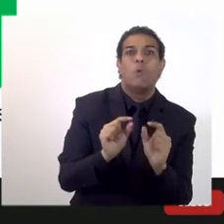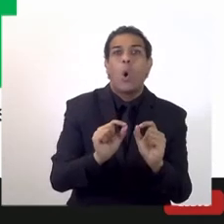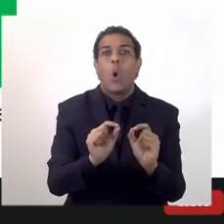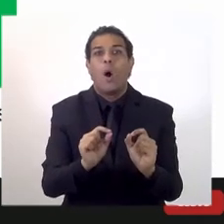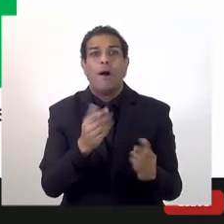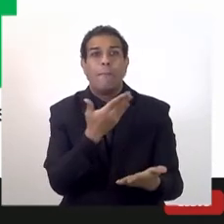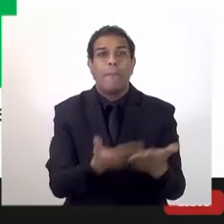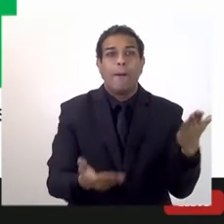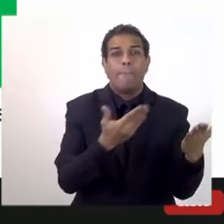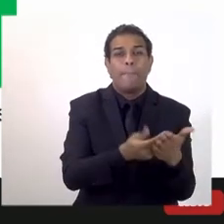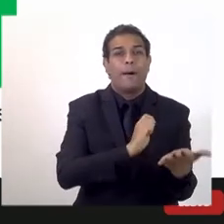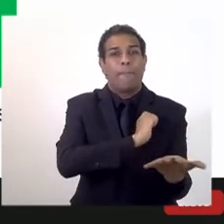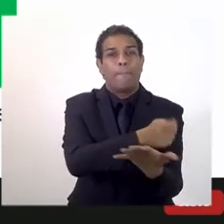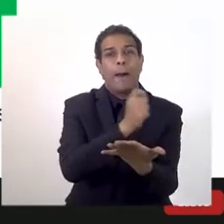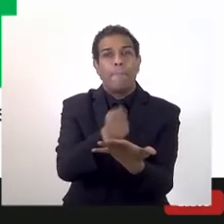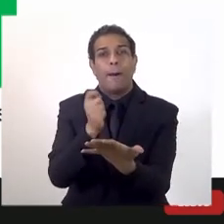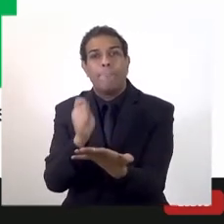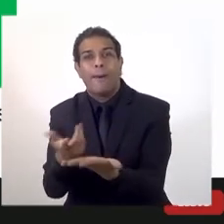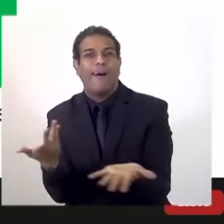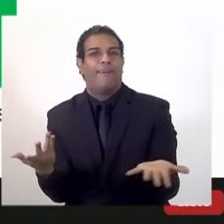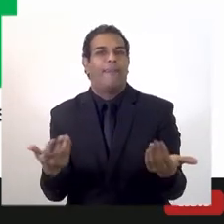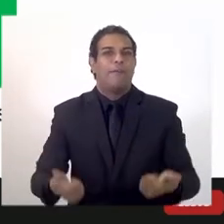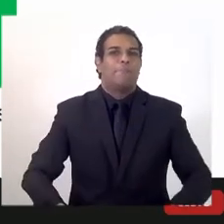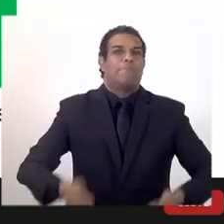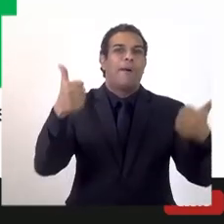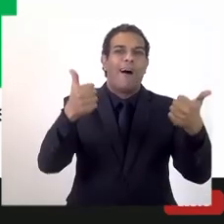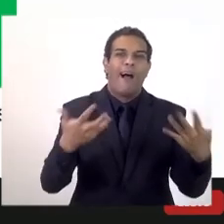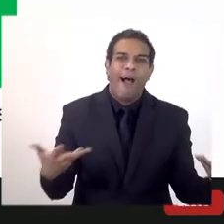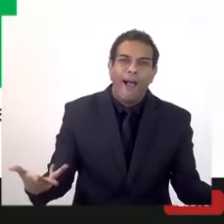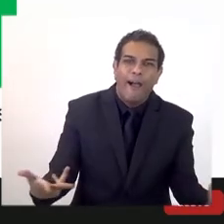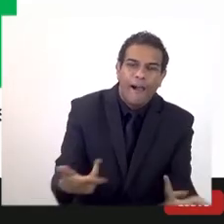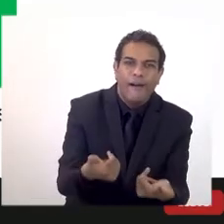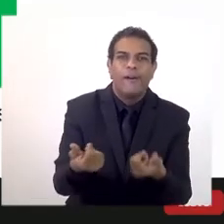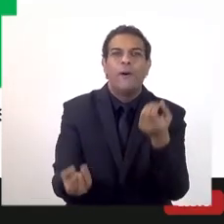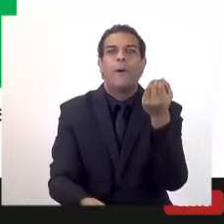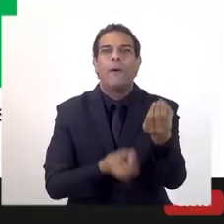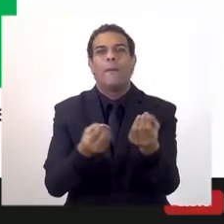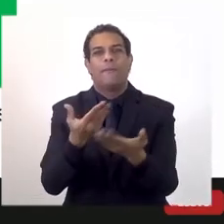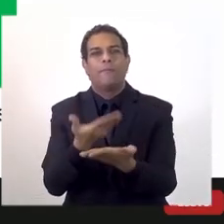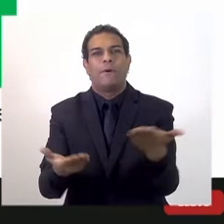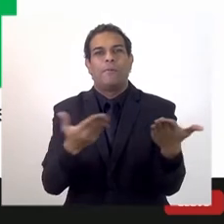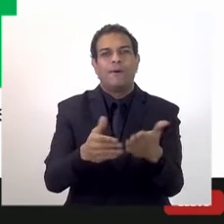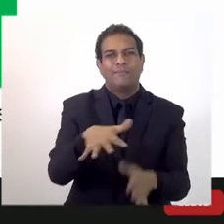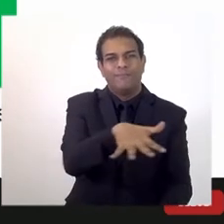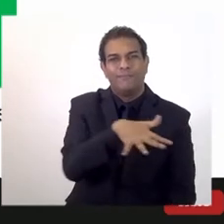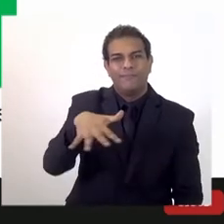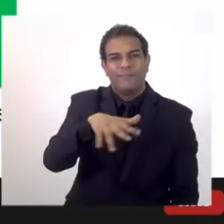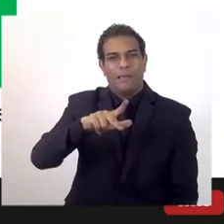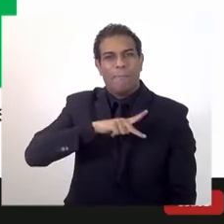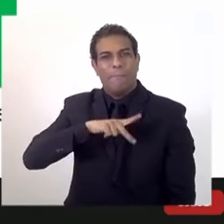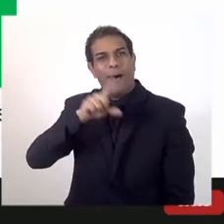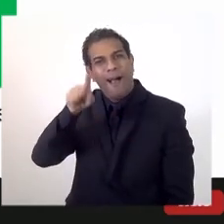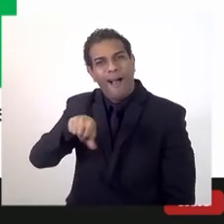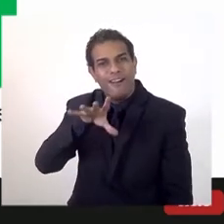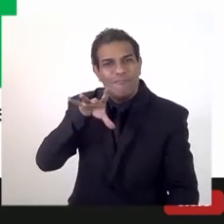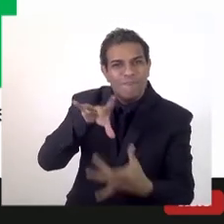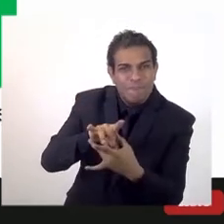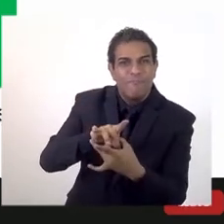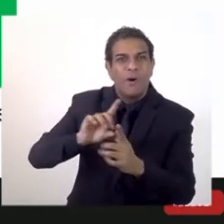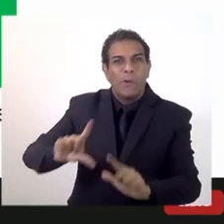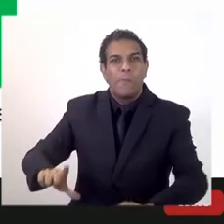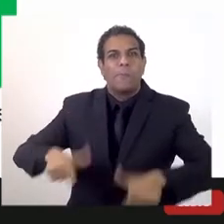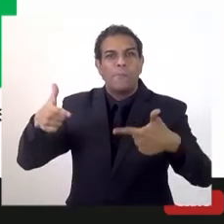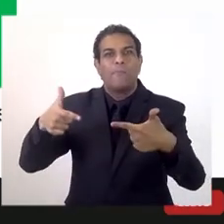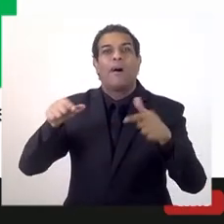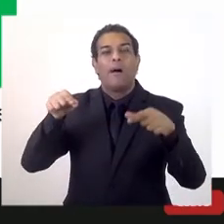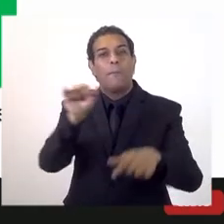o fato é que ela paga salários altos, ela demanda a maior parte de inovação, quer dizer, feita pelo setor privado. Ela é indutora, isso é